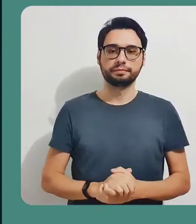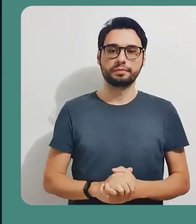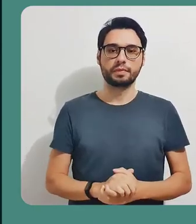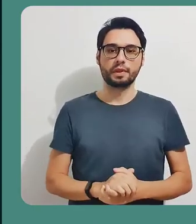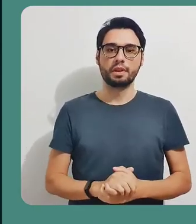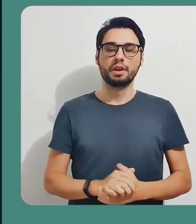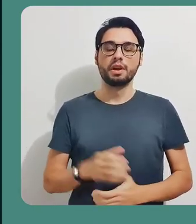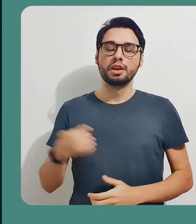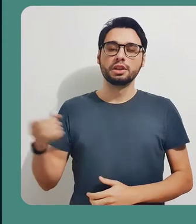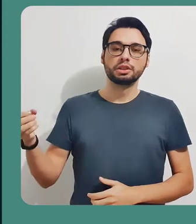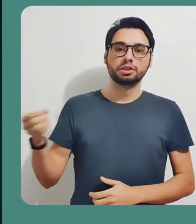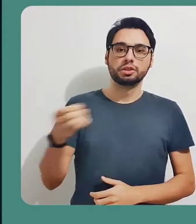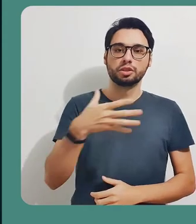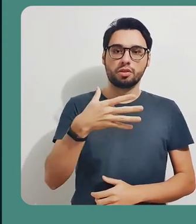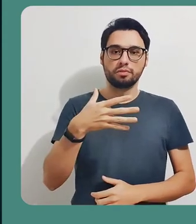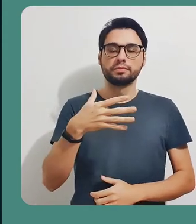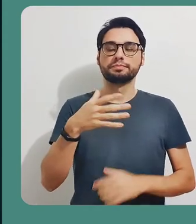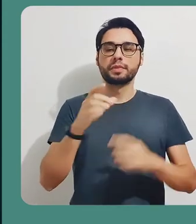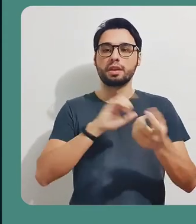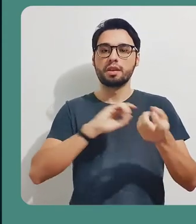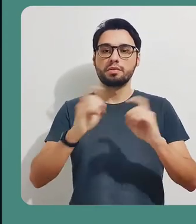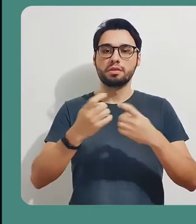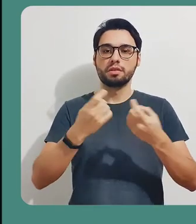criar uma nova reunião.